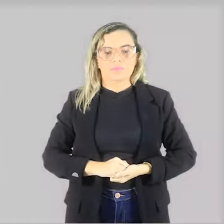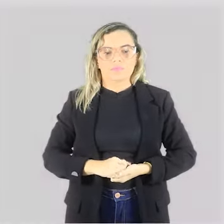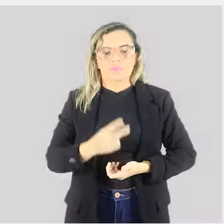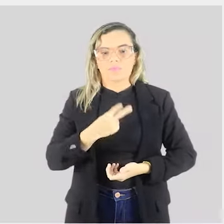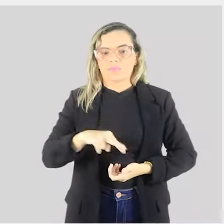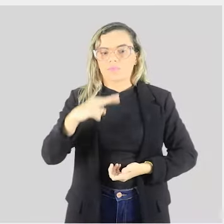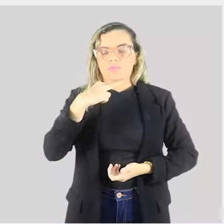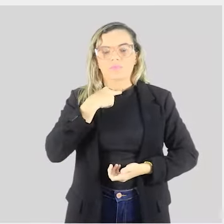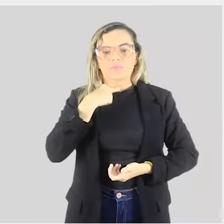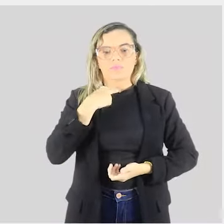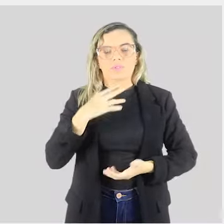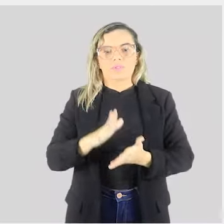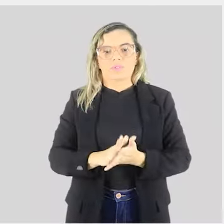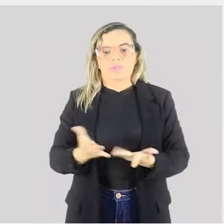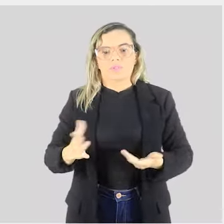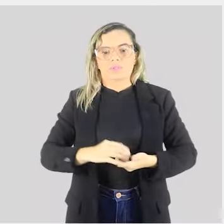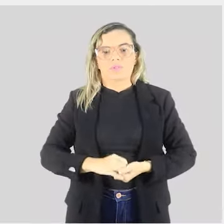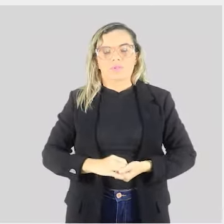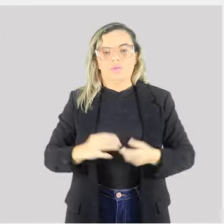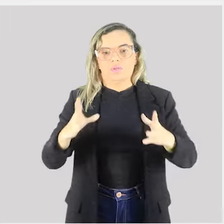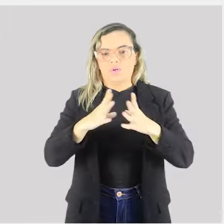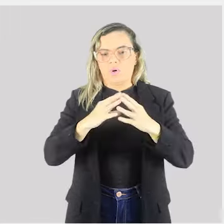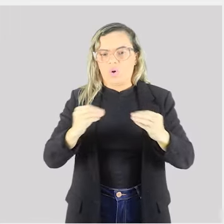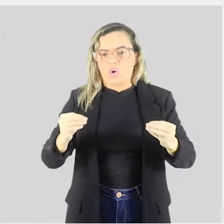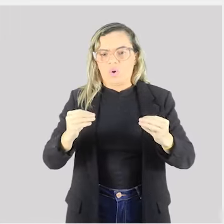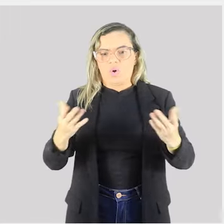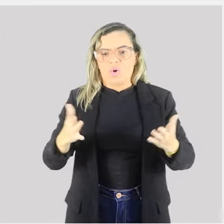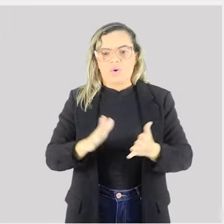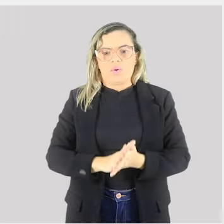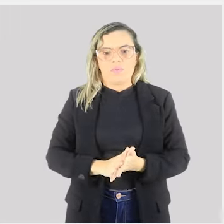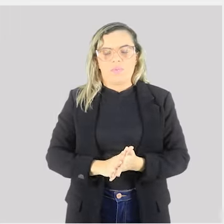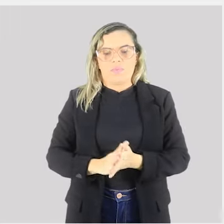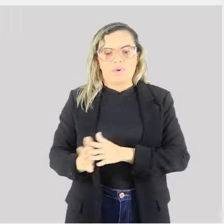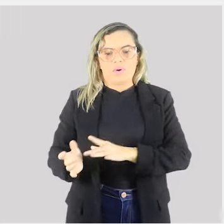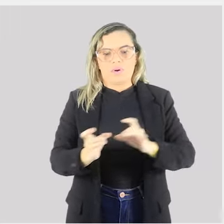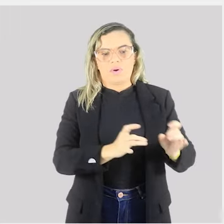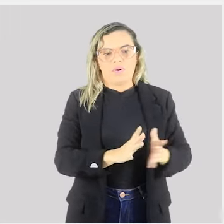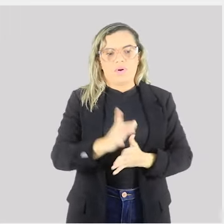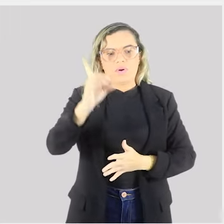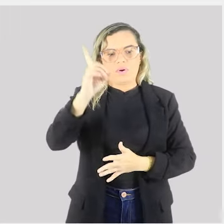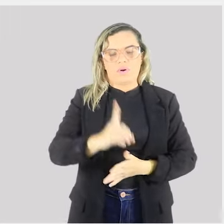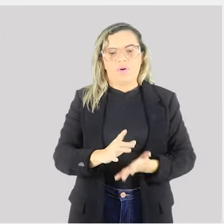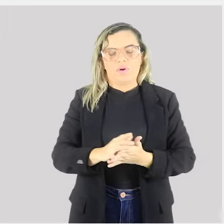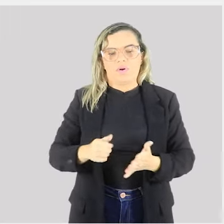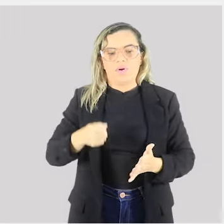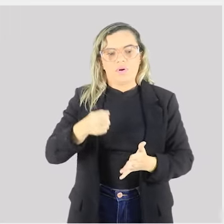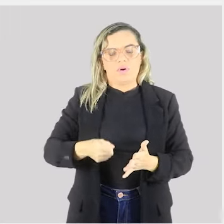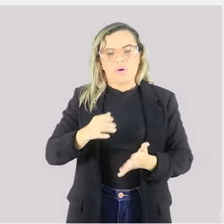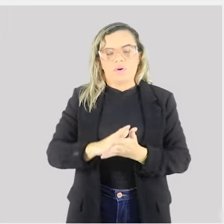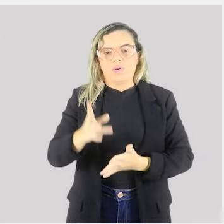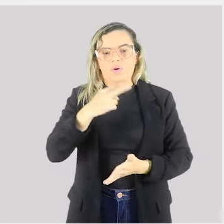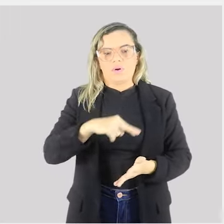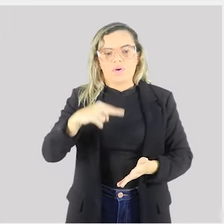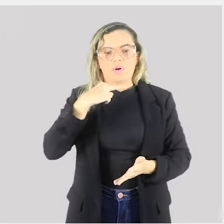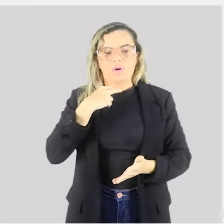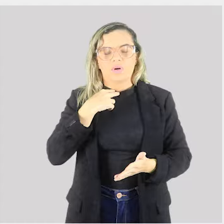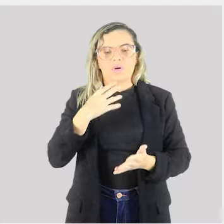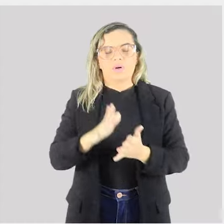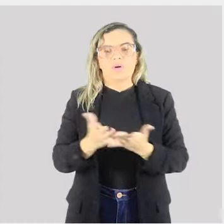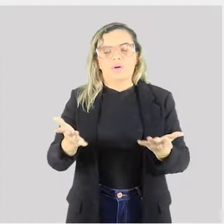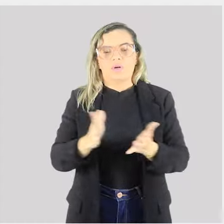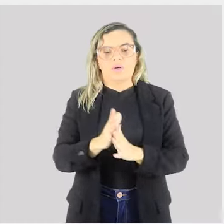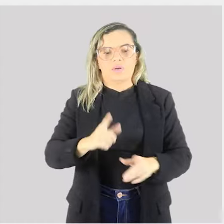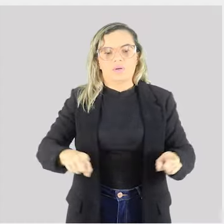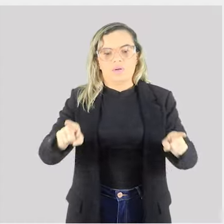Não pode criar nem exiguir direitos e obrigações, como eu já havia dito, não pode criar direitos, não pode criar obrigações e também não pode